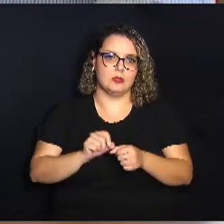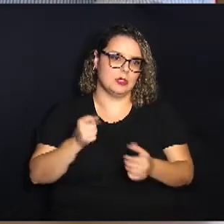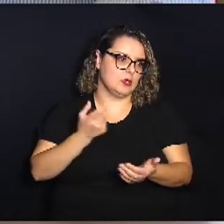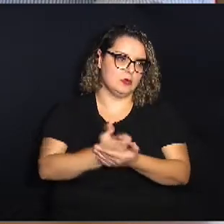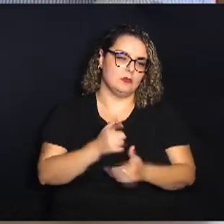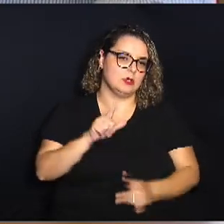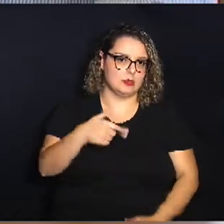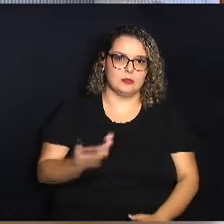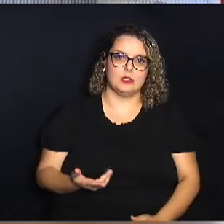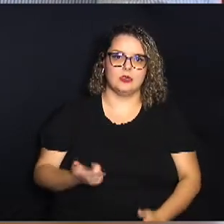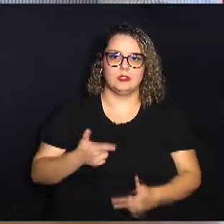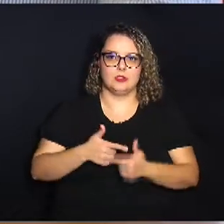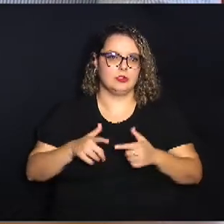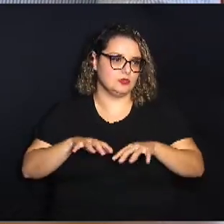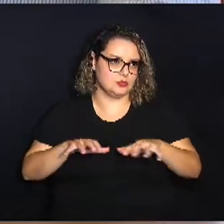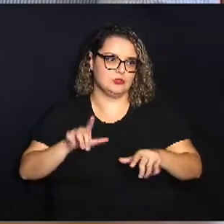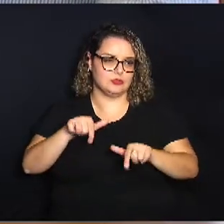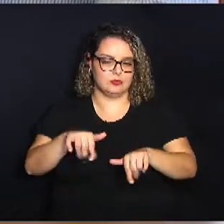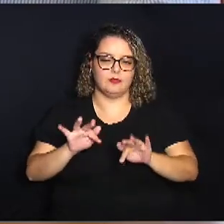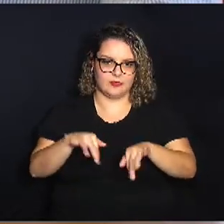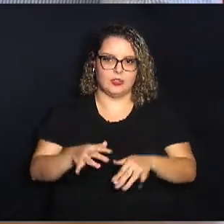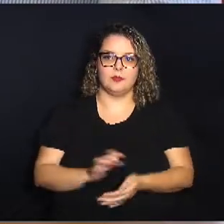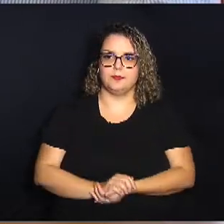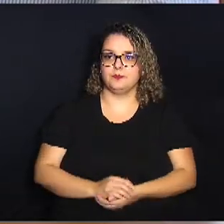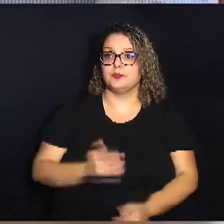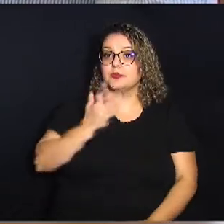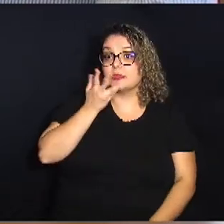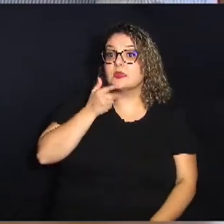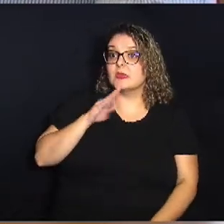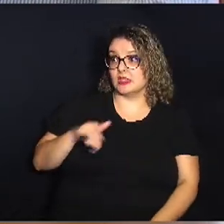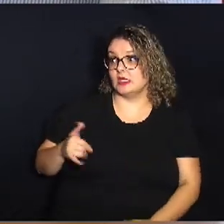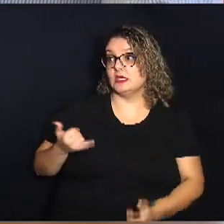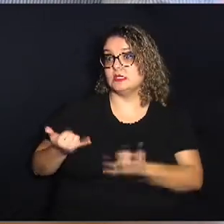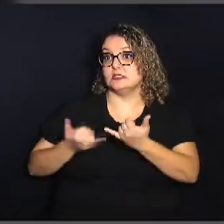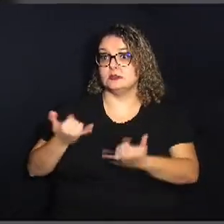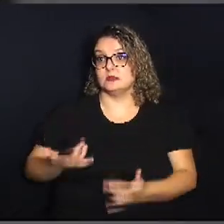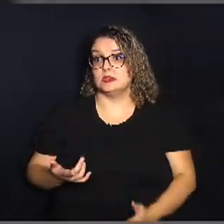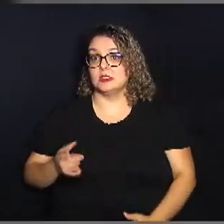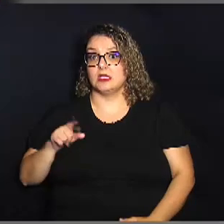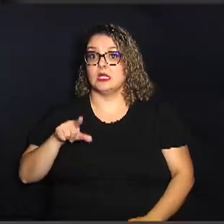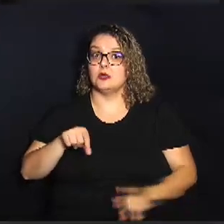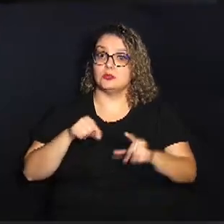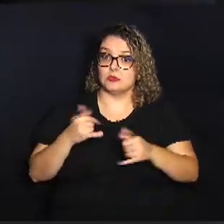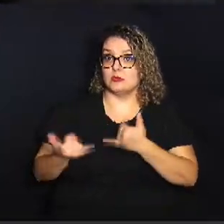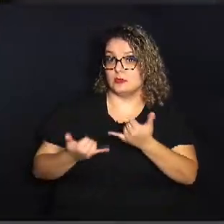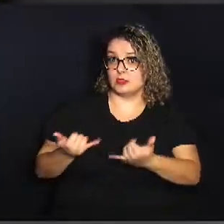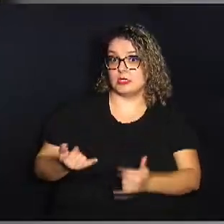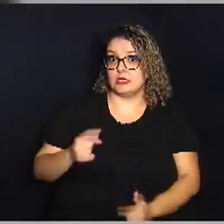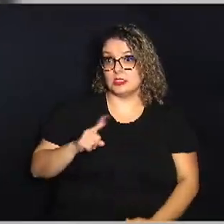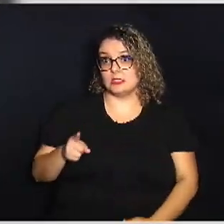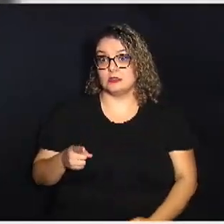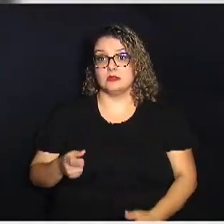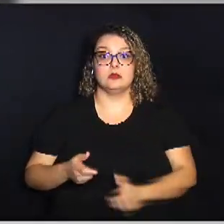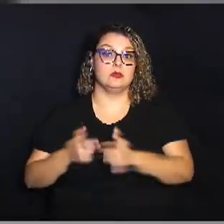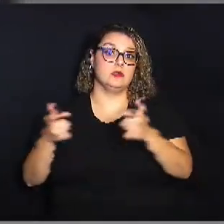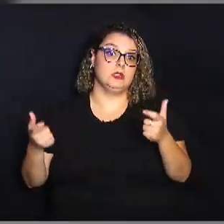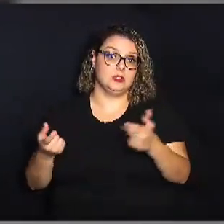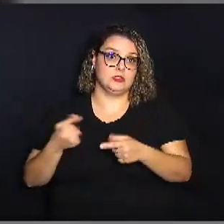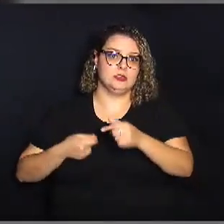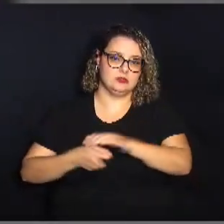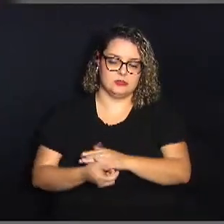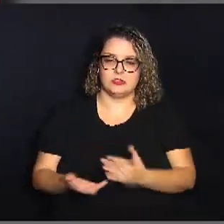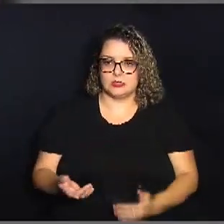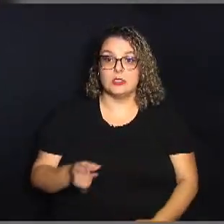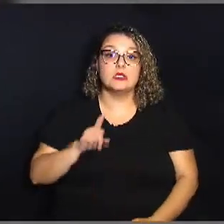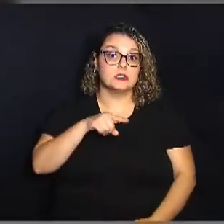aí todo mundo racha no final e o professor na questão das crianças né das brincadeiras é optar por brincadeiras que não exigem grandes investimentos né